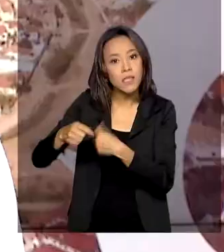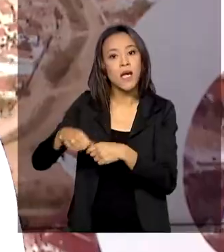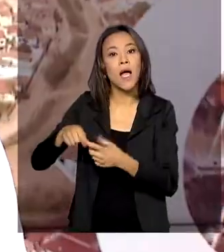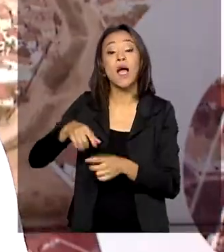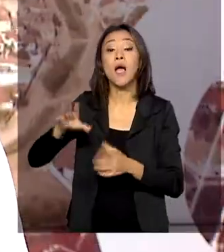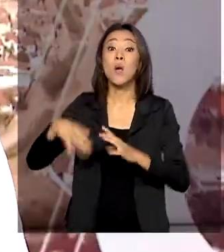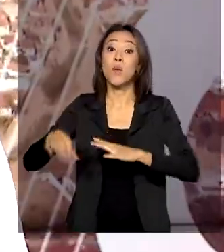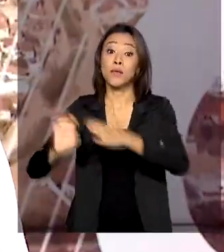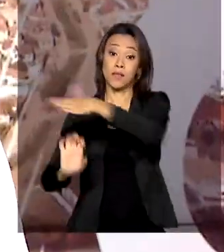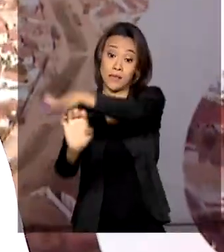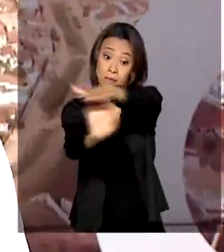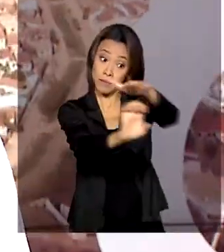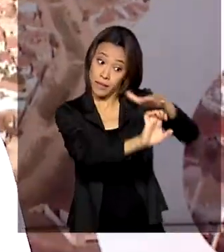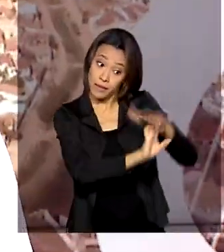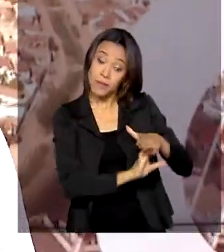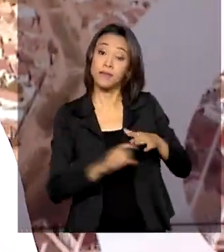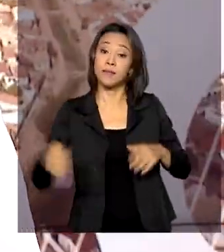as federações do país anfitrião dos jogos.